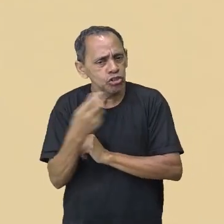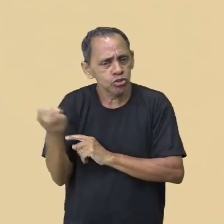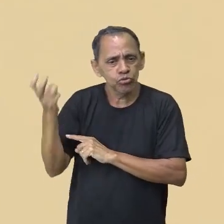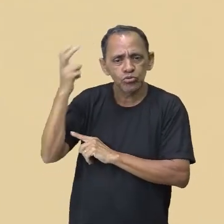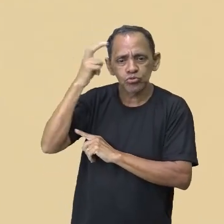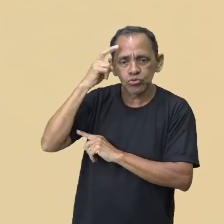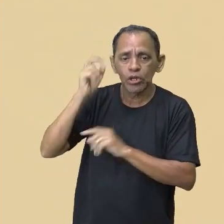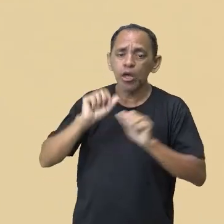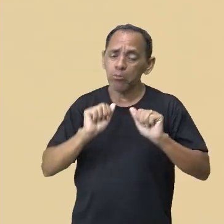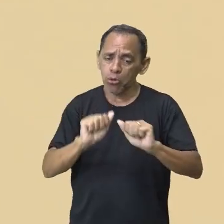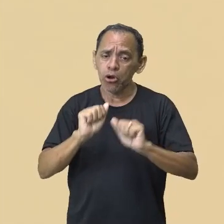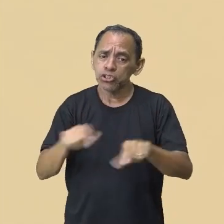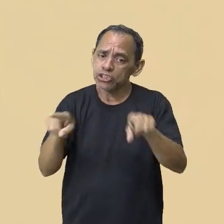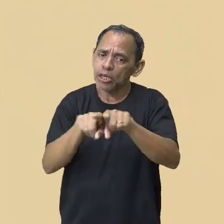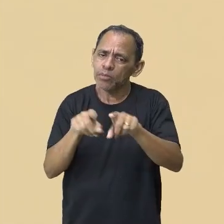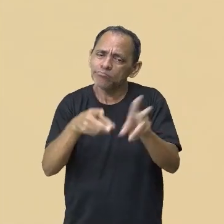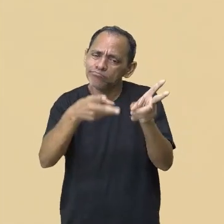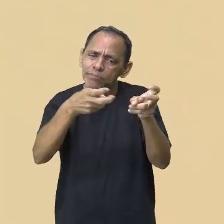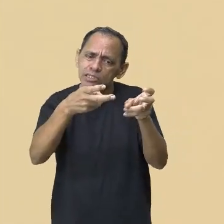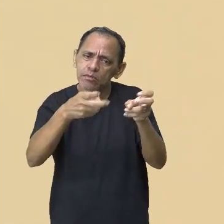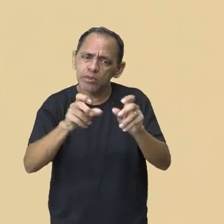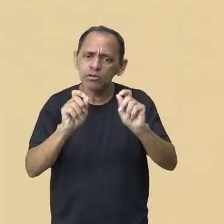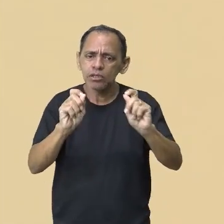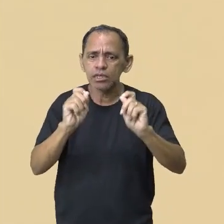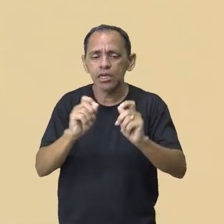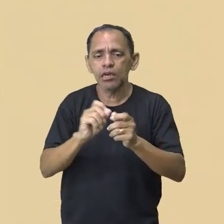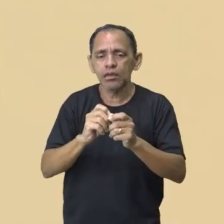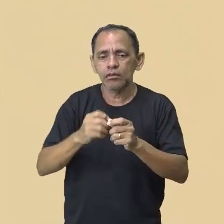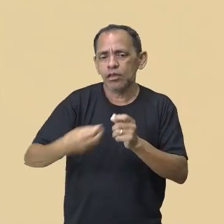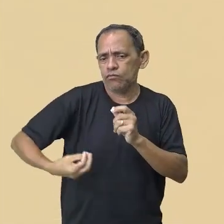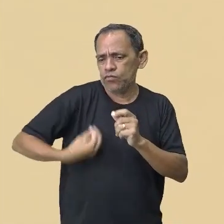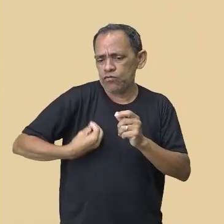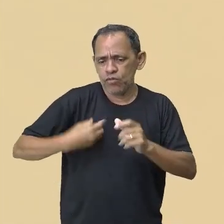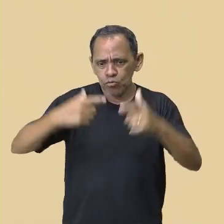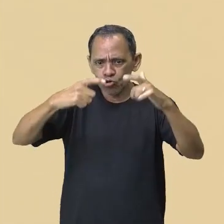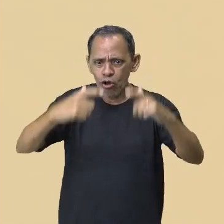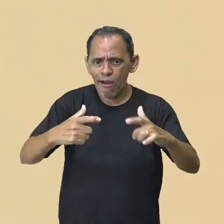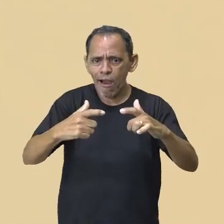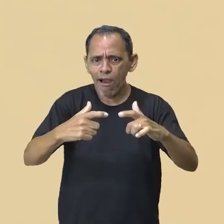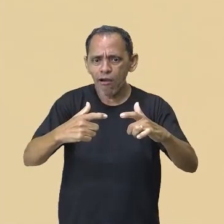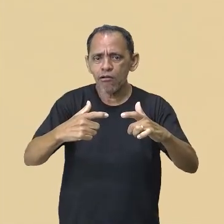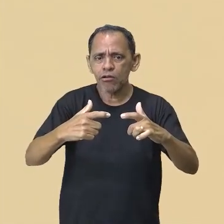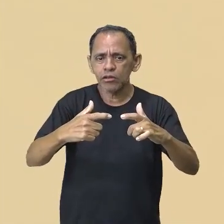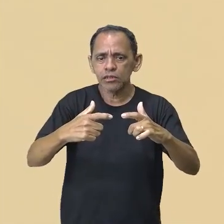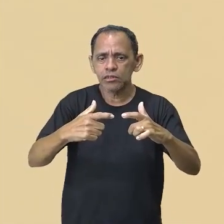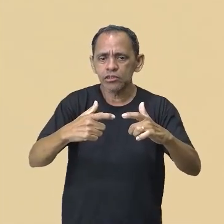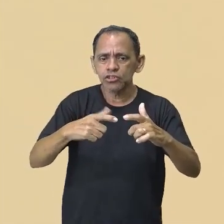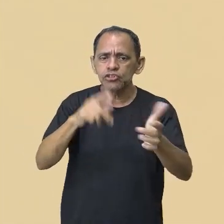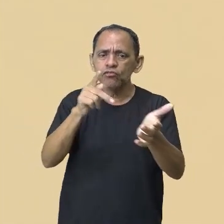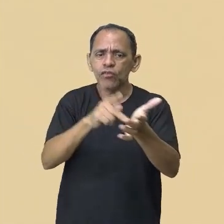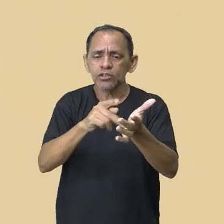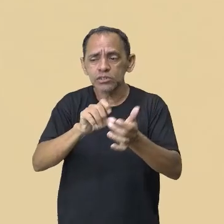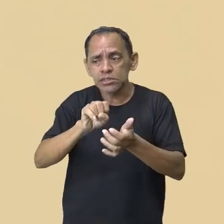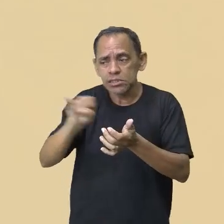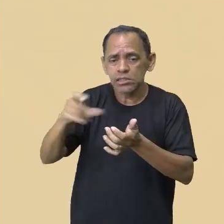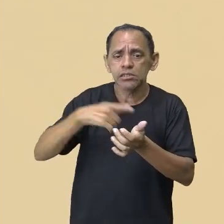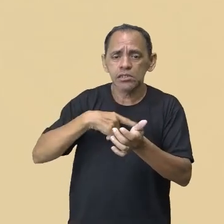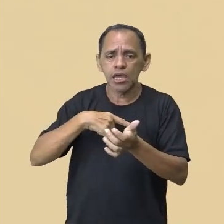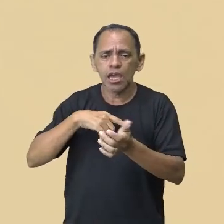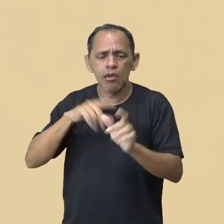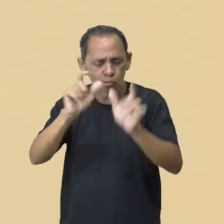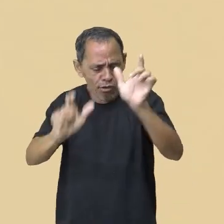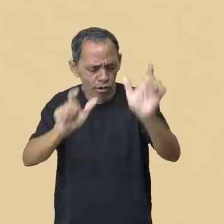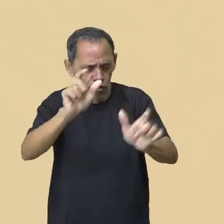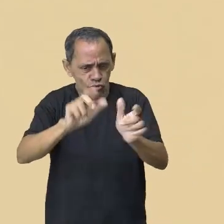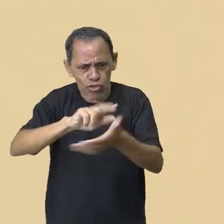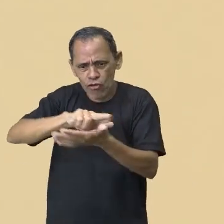pode perceber no lugar onde você mora ou, de repente, se há pessoas de outro lugar onde você mora,